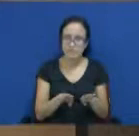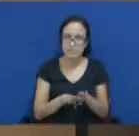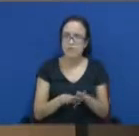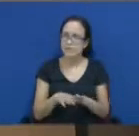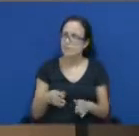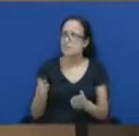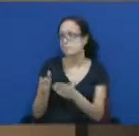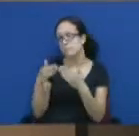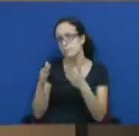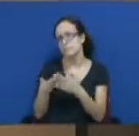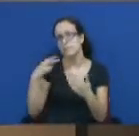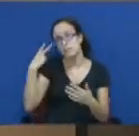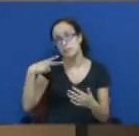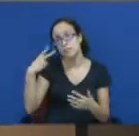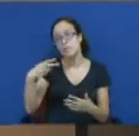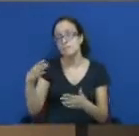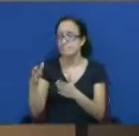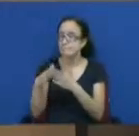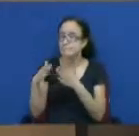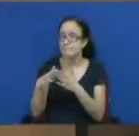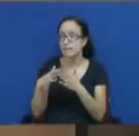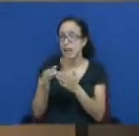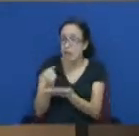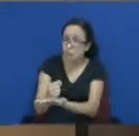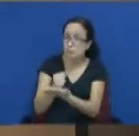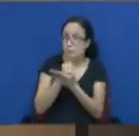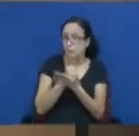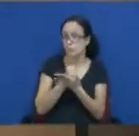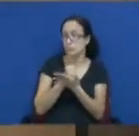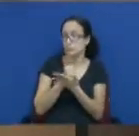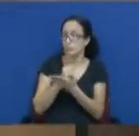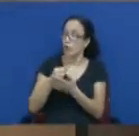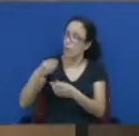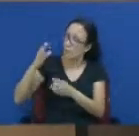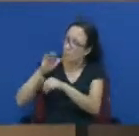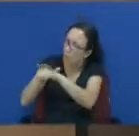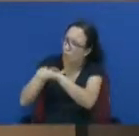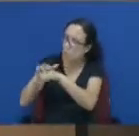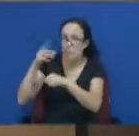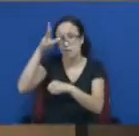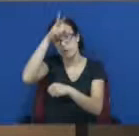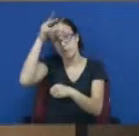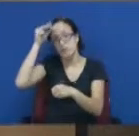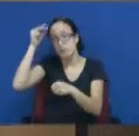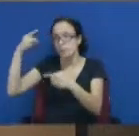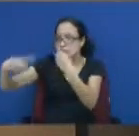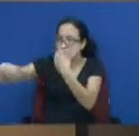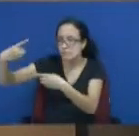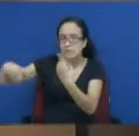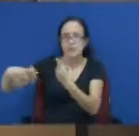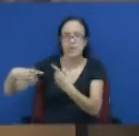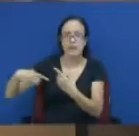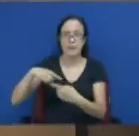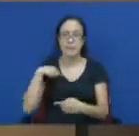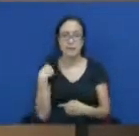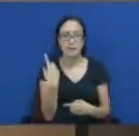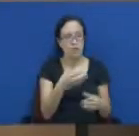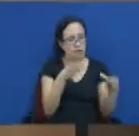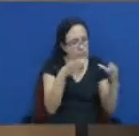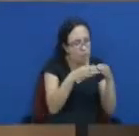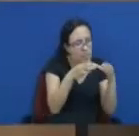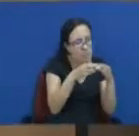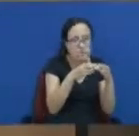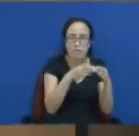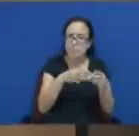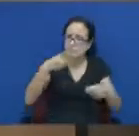intervenha junto ao prefeito, para que se forme essa comissão e que se, pelo menos, discuta sobre a